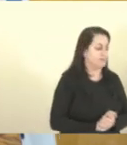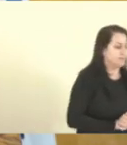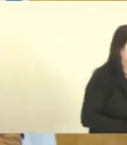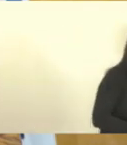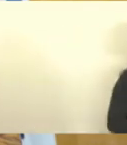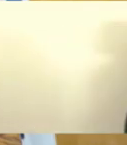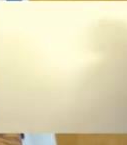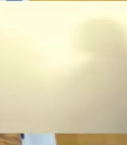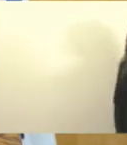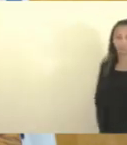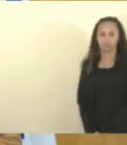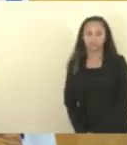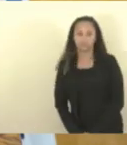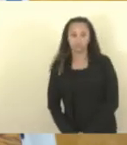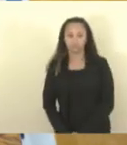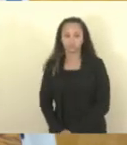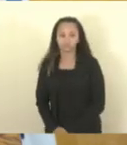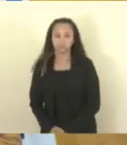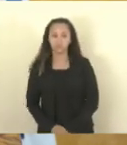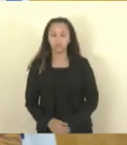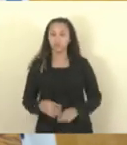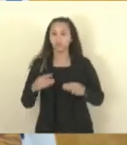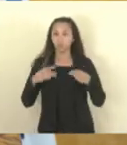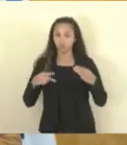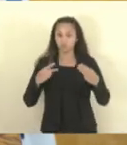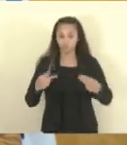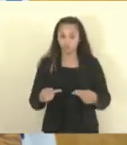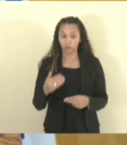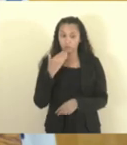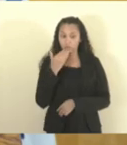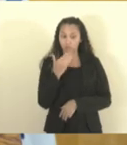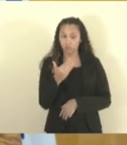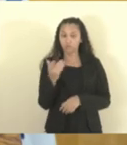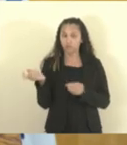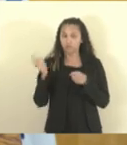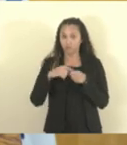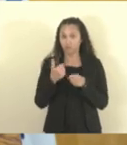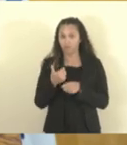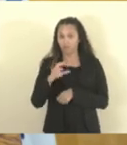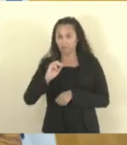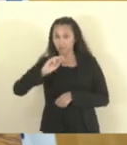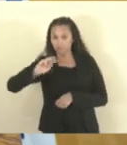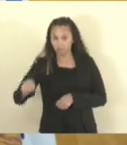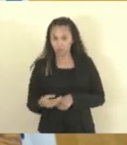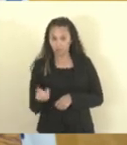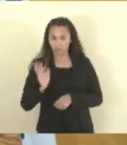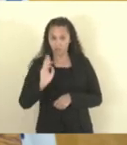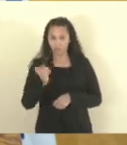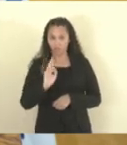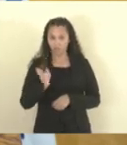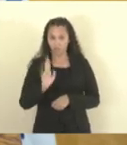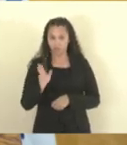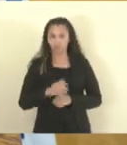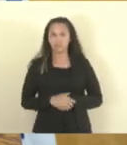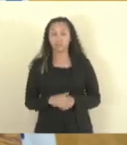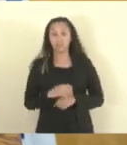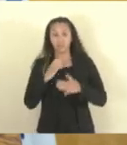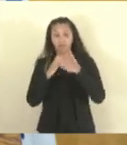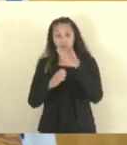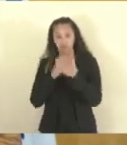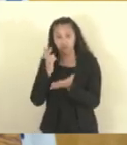O Ministério Público está pedindo aqui a devolução de 10 milhões de reais. A empresa